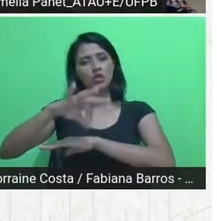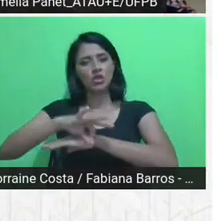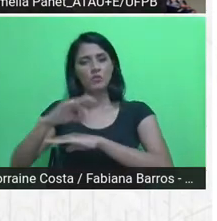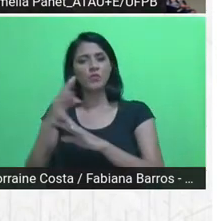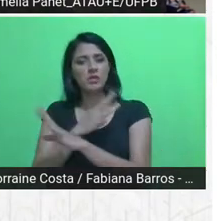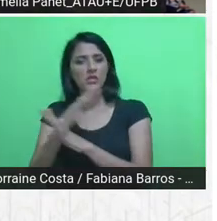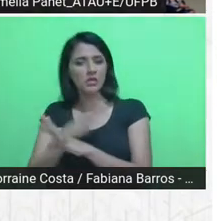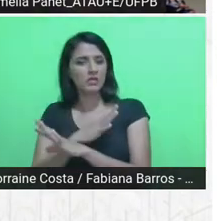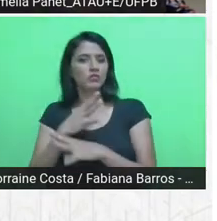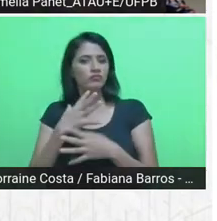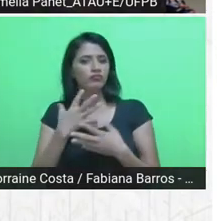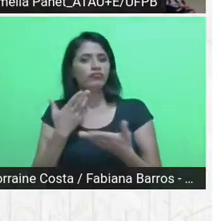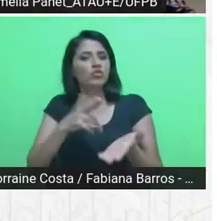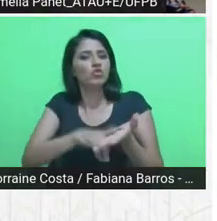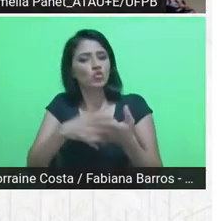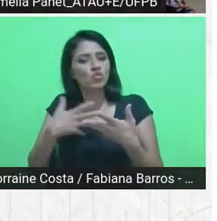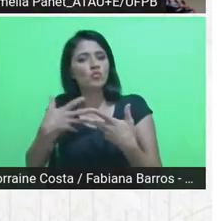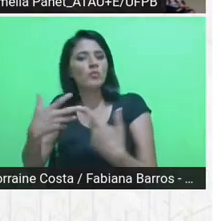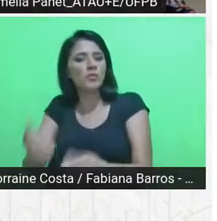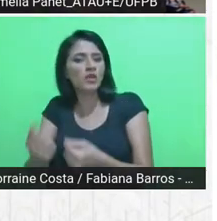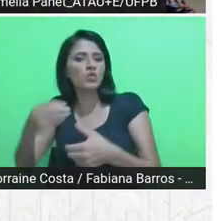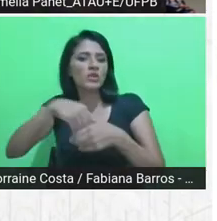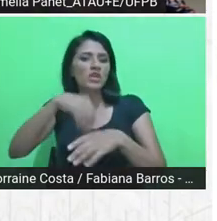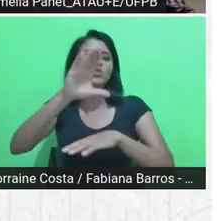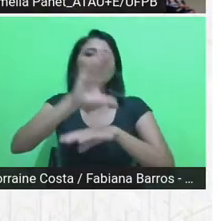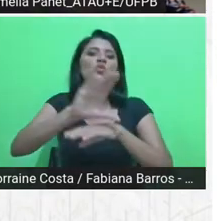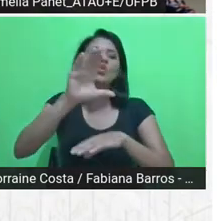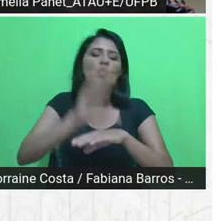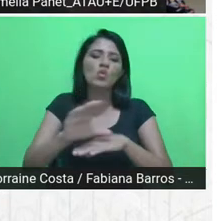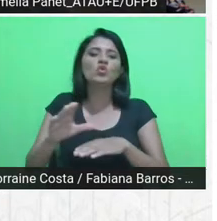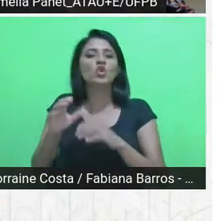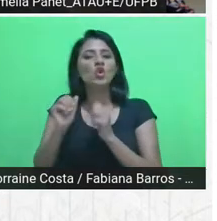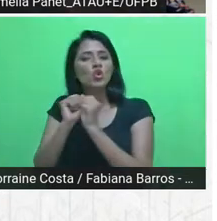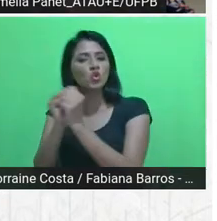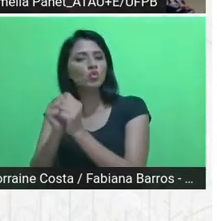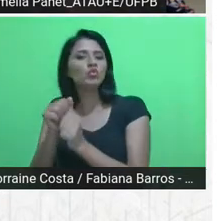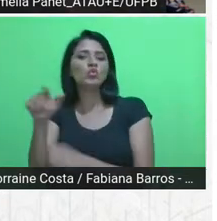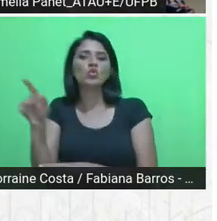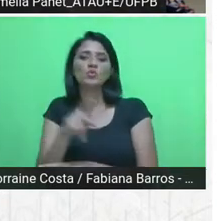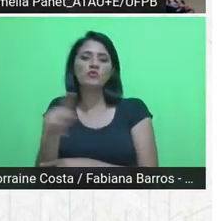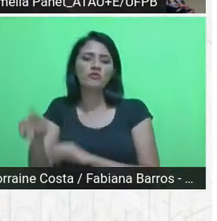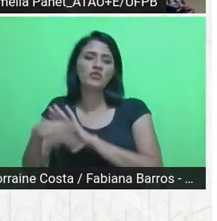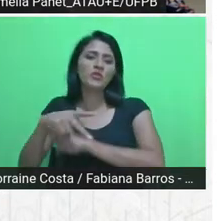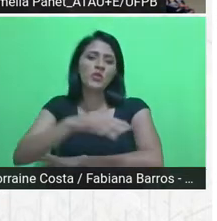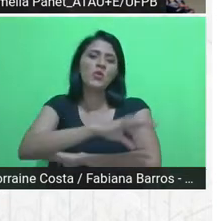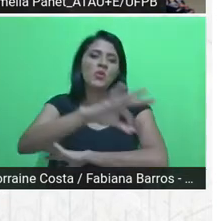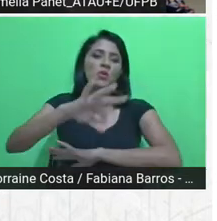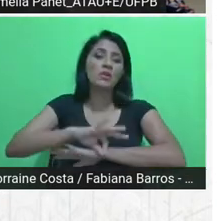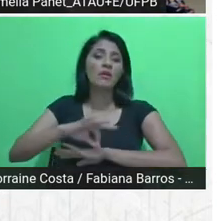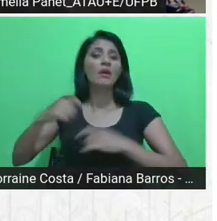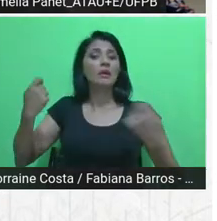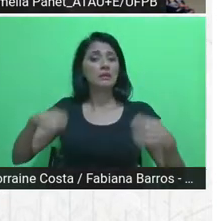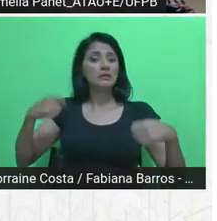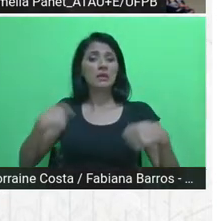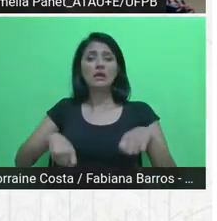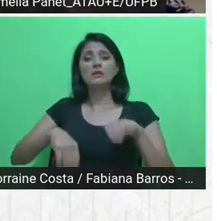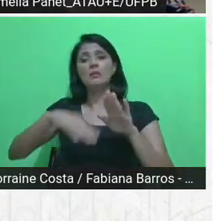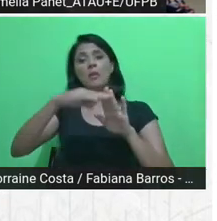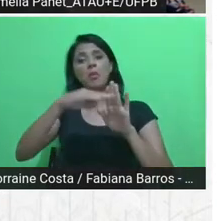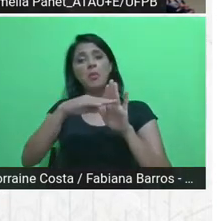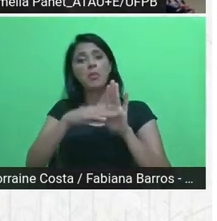do curso de arquitetura e junto aos professores de arquitetura, a necessidade dessas pautas sociais,